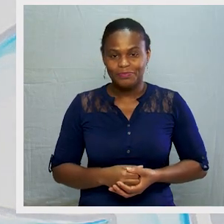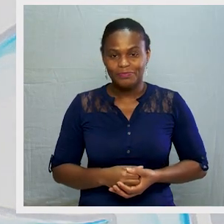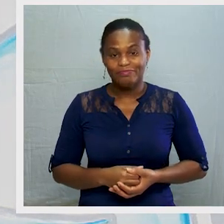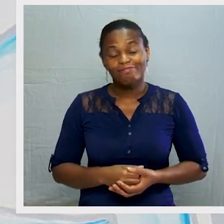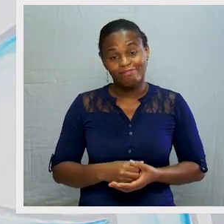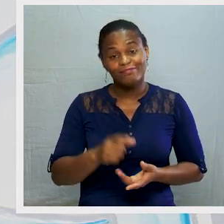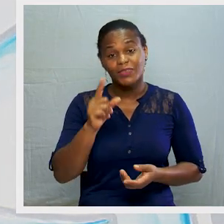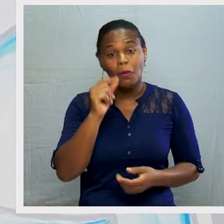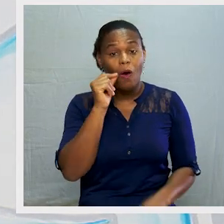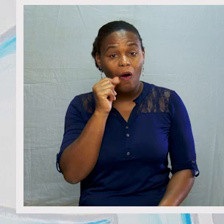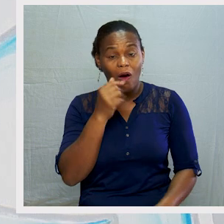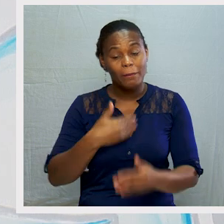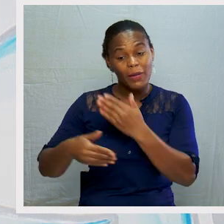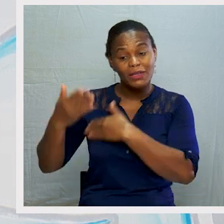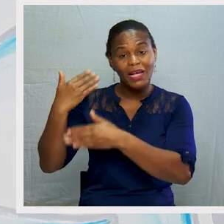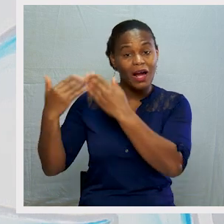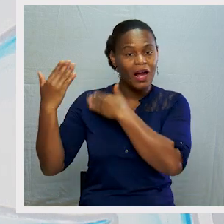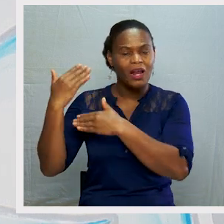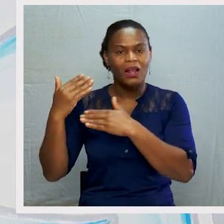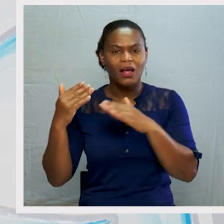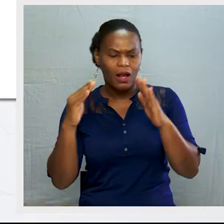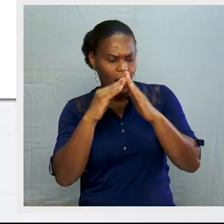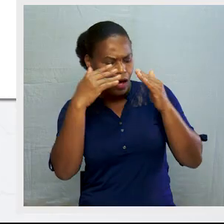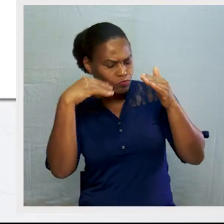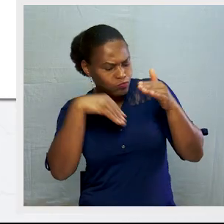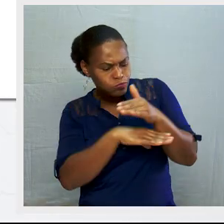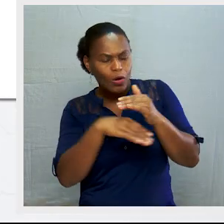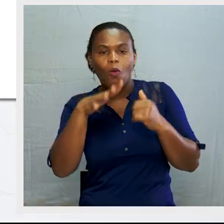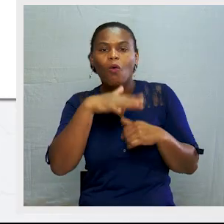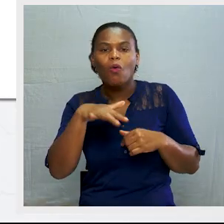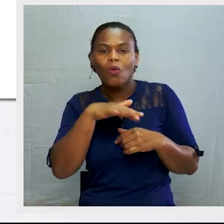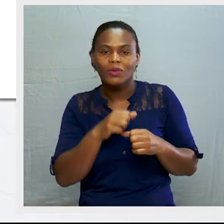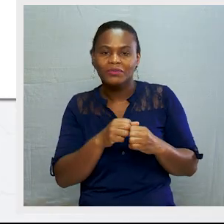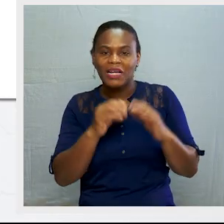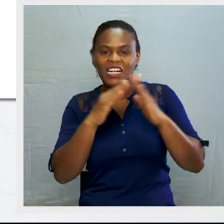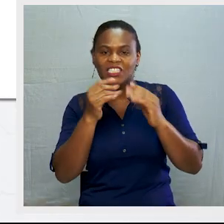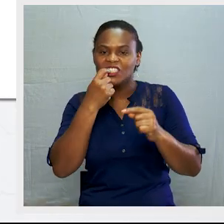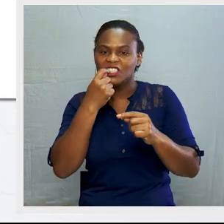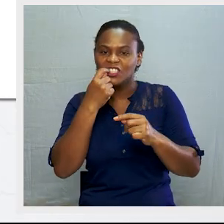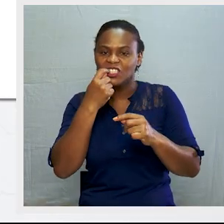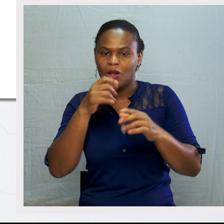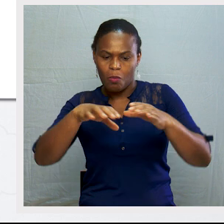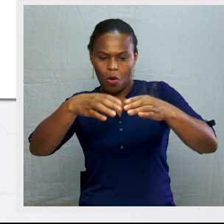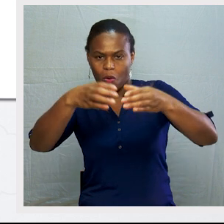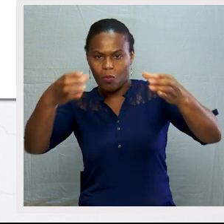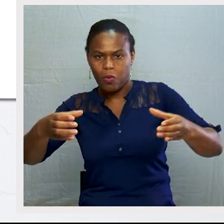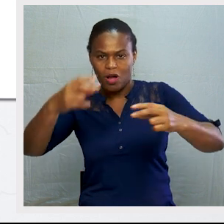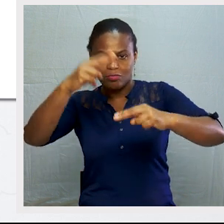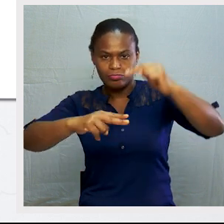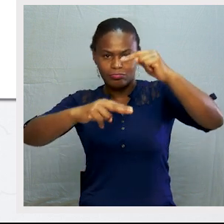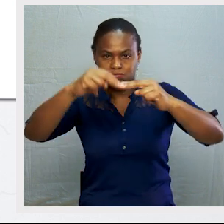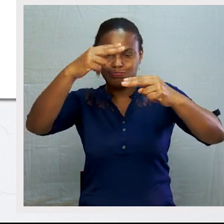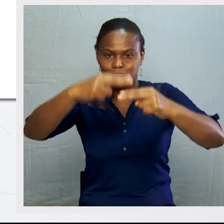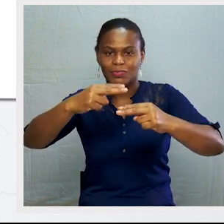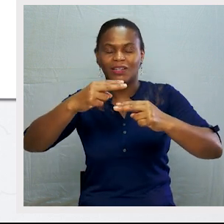Os homens do passado abrigavam-se em casas de bloco, casas de pedra